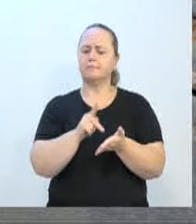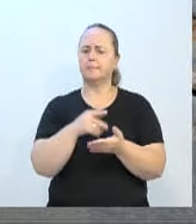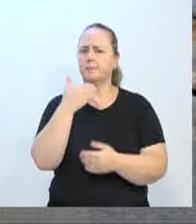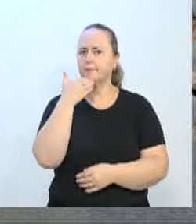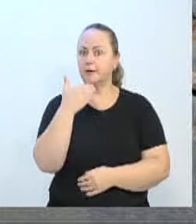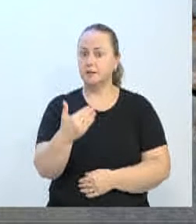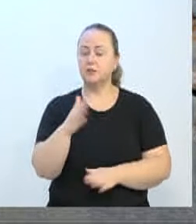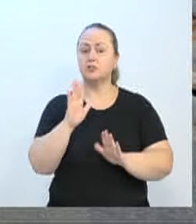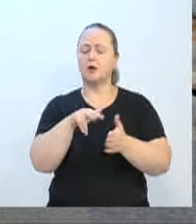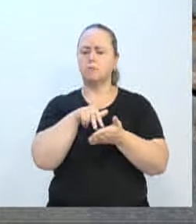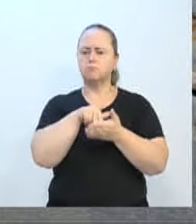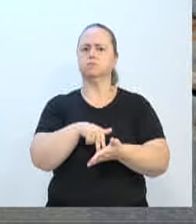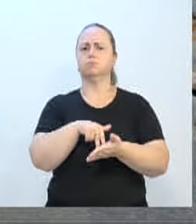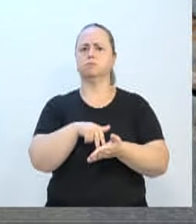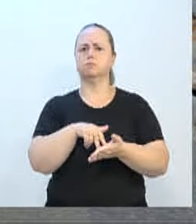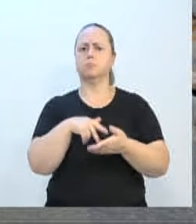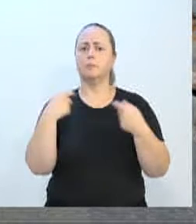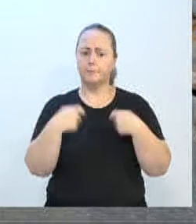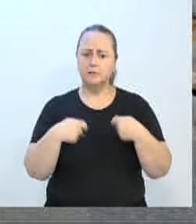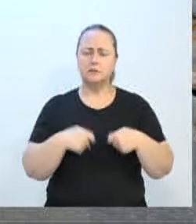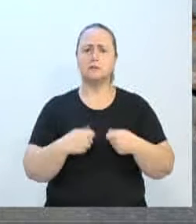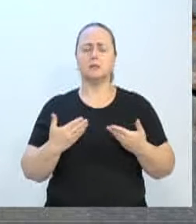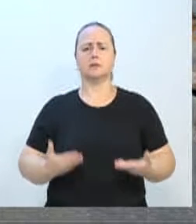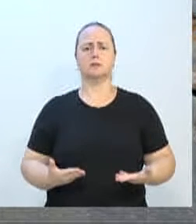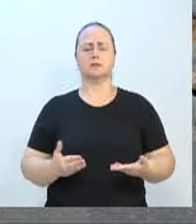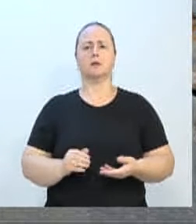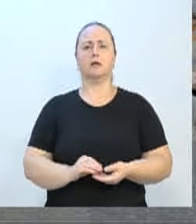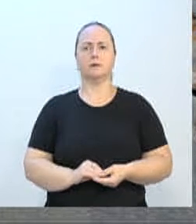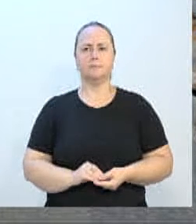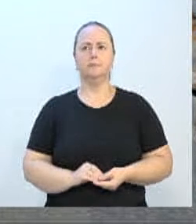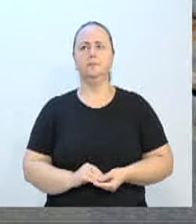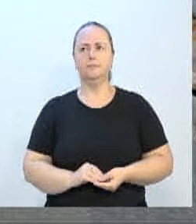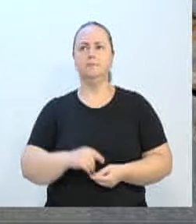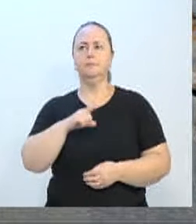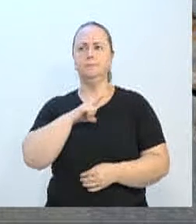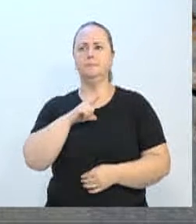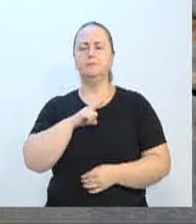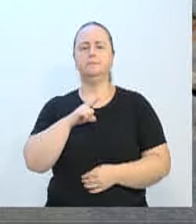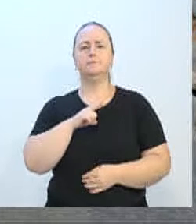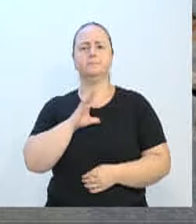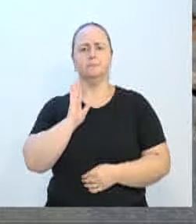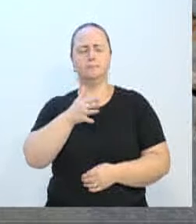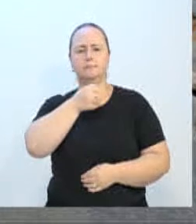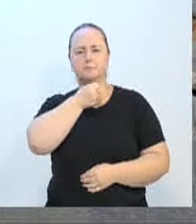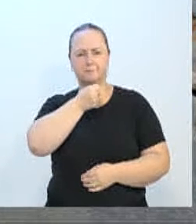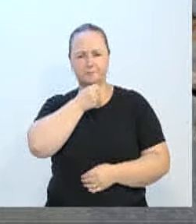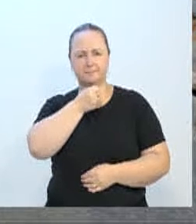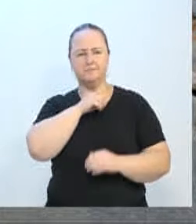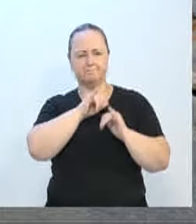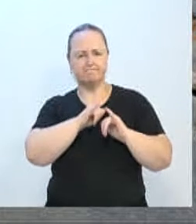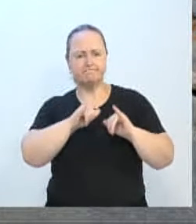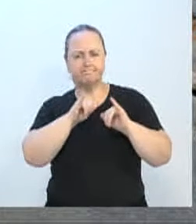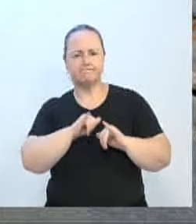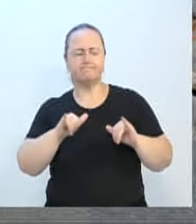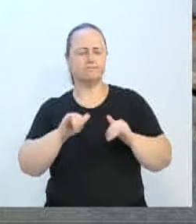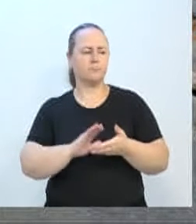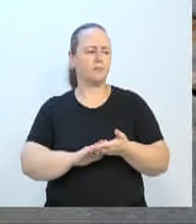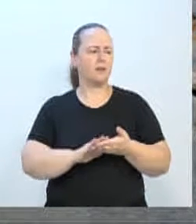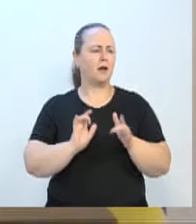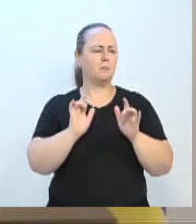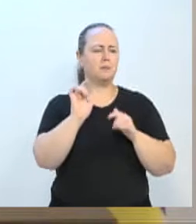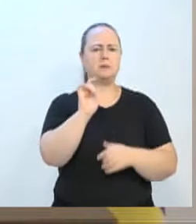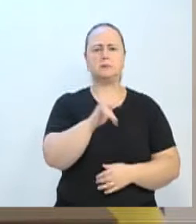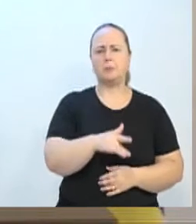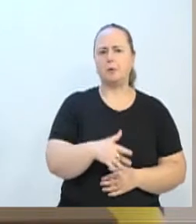enérgico, porque era necessário que assim fosse. Nós fizemos lá uma matéria mostrando o abandono, temos requerimentos, temos indicações, temos matérias, e